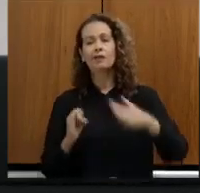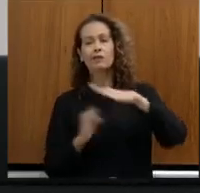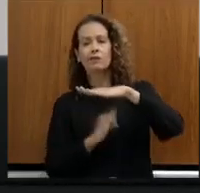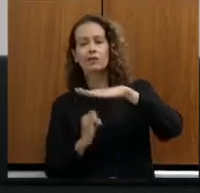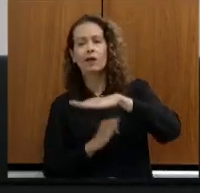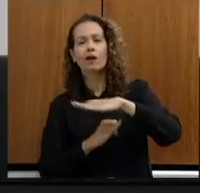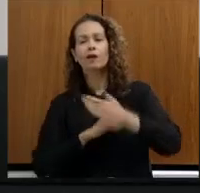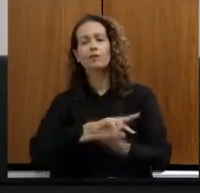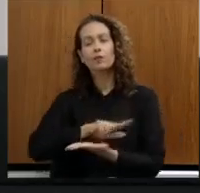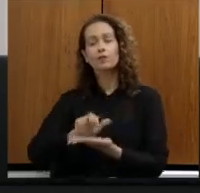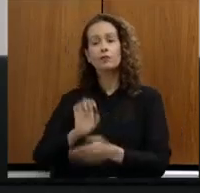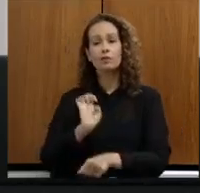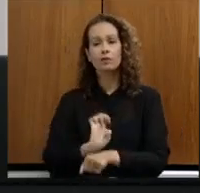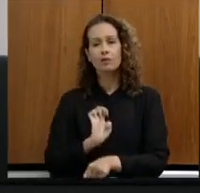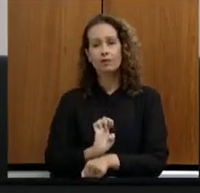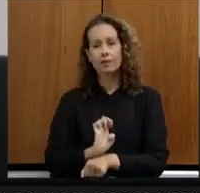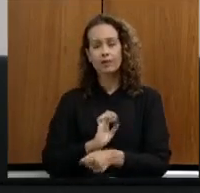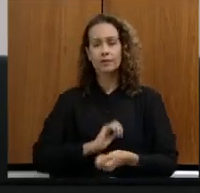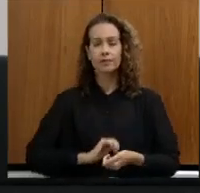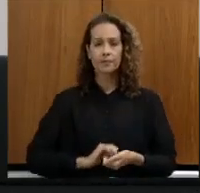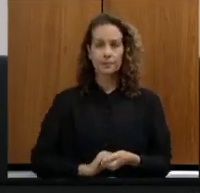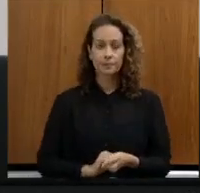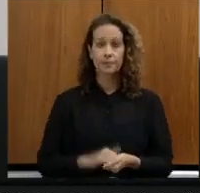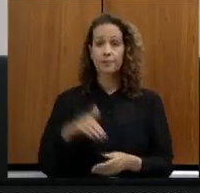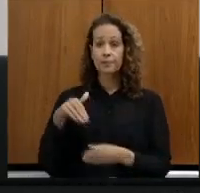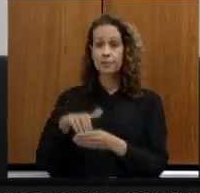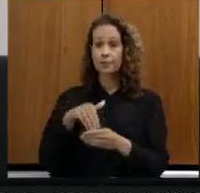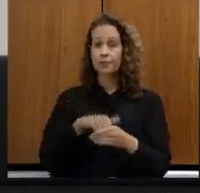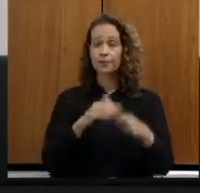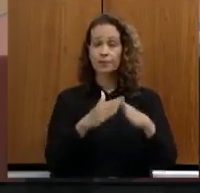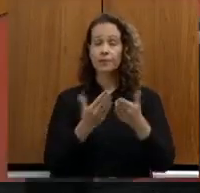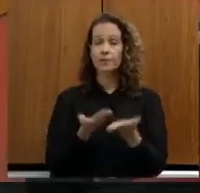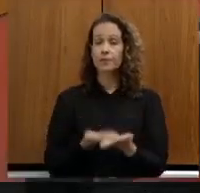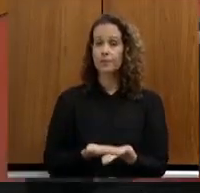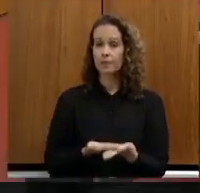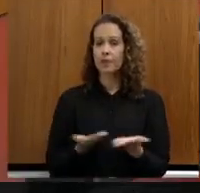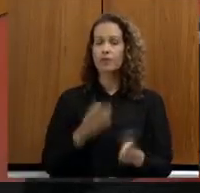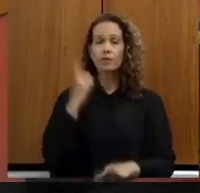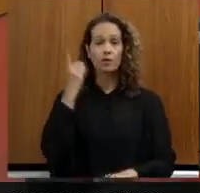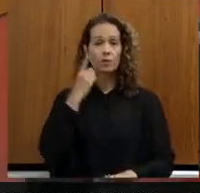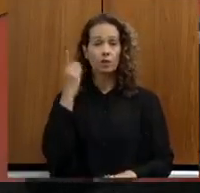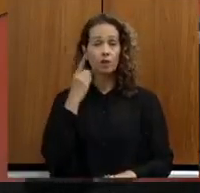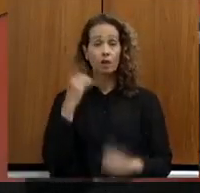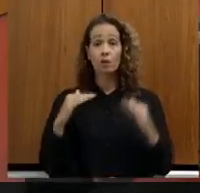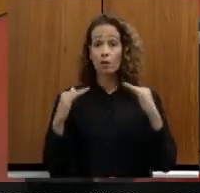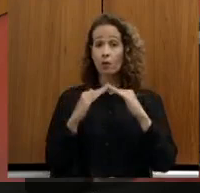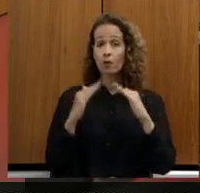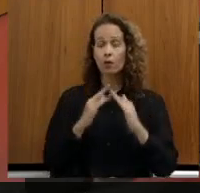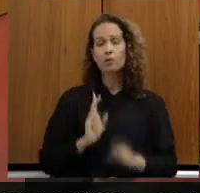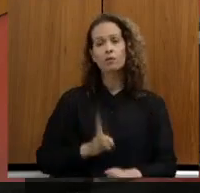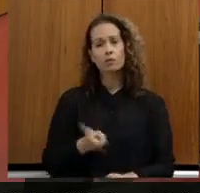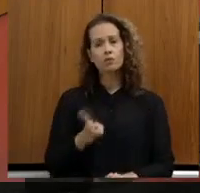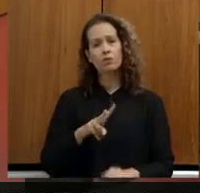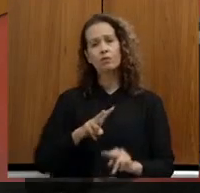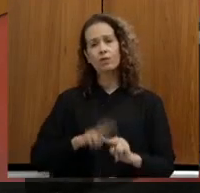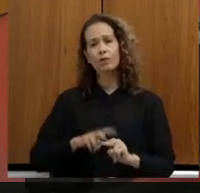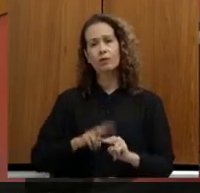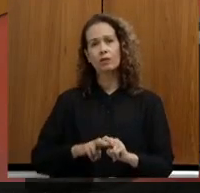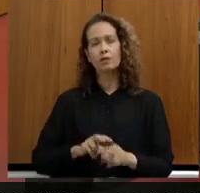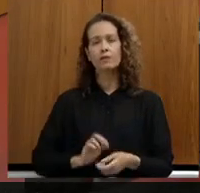meio ambiente do Estado em votação aos requerimentos os deputados que concordam permaneçam como estão